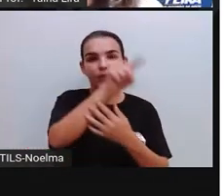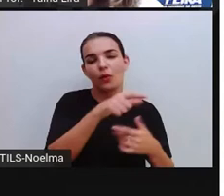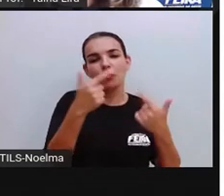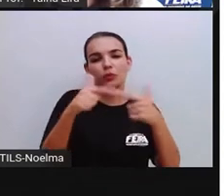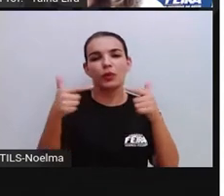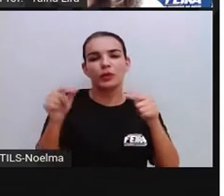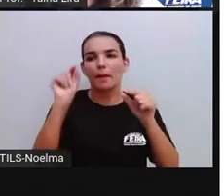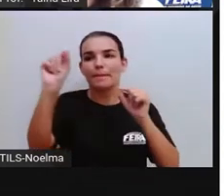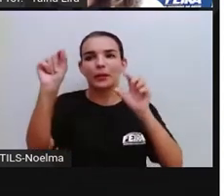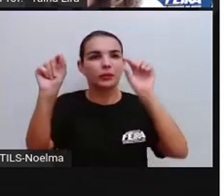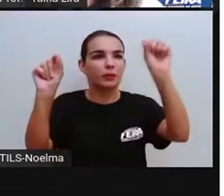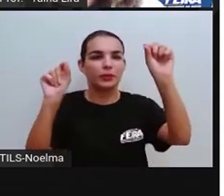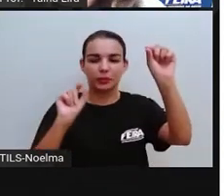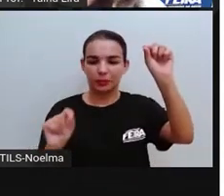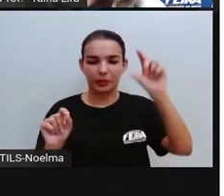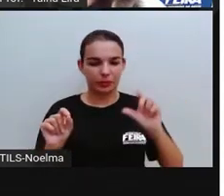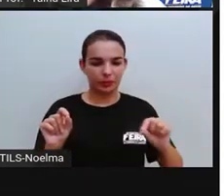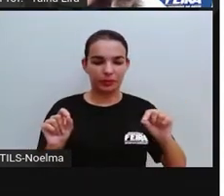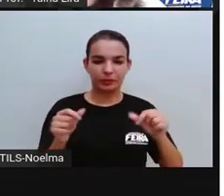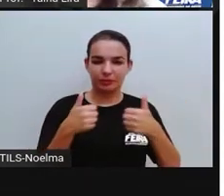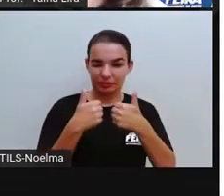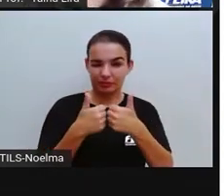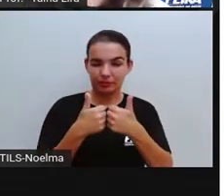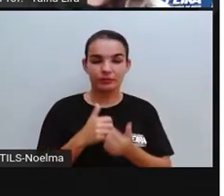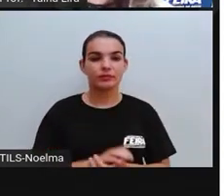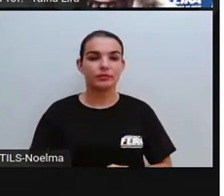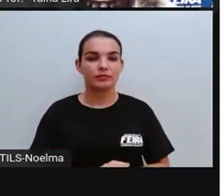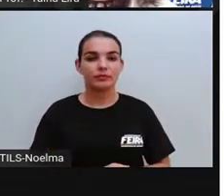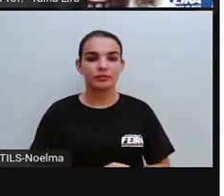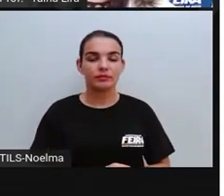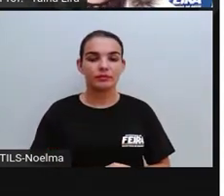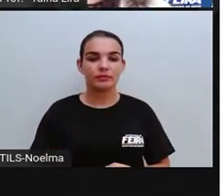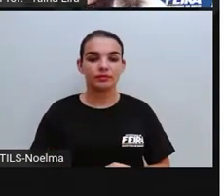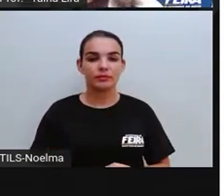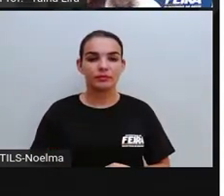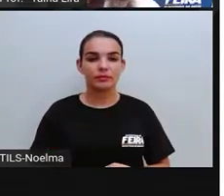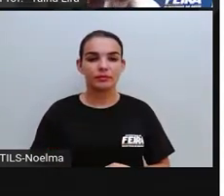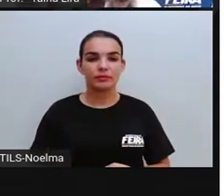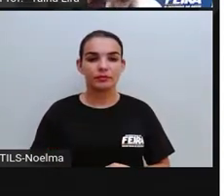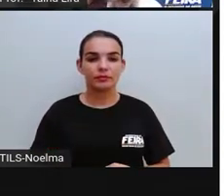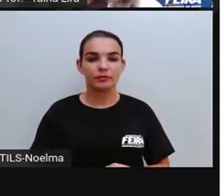ele não tem, ó, os lados e as esquinas, tá? Então, olha lá,